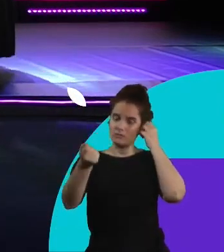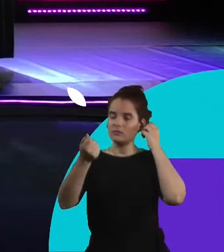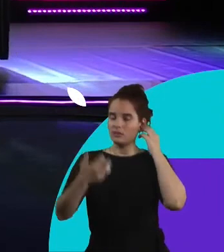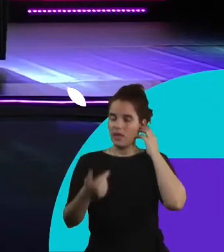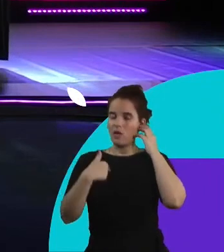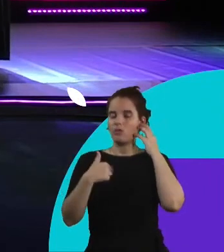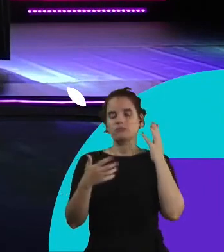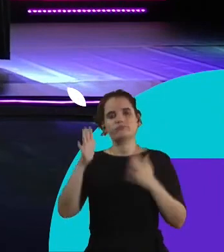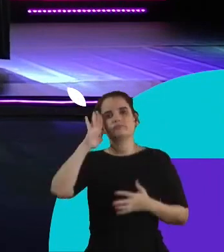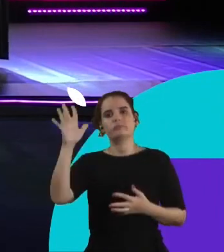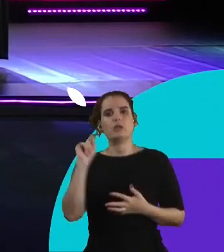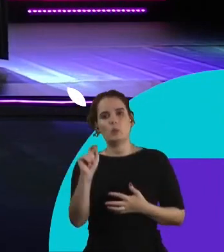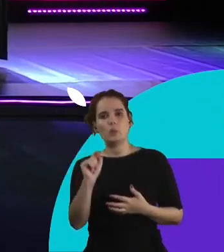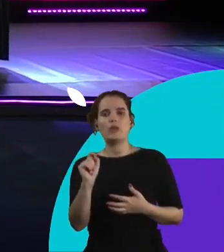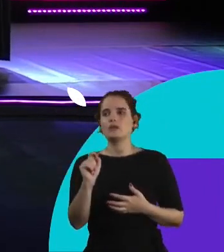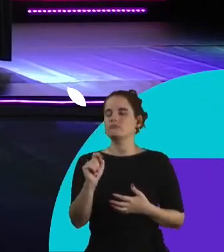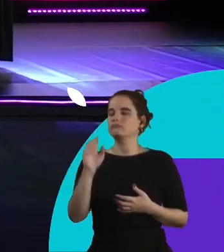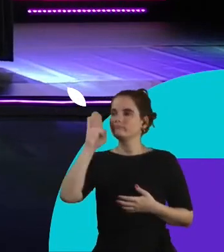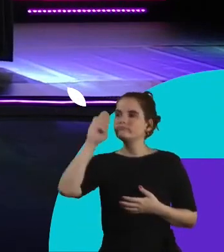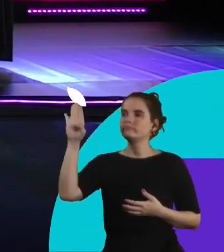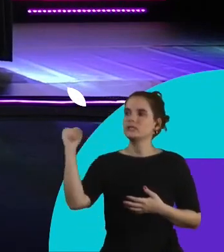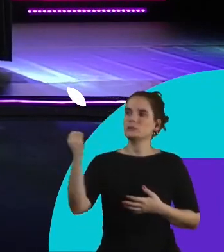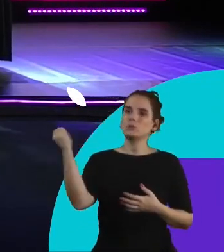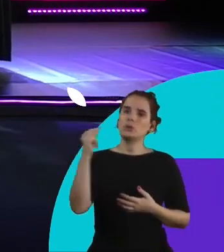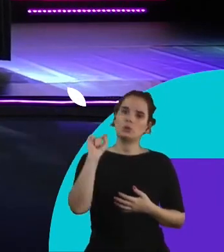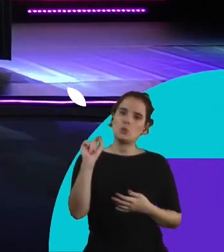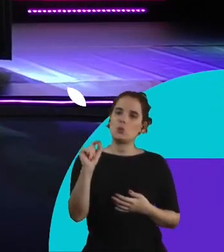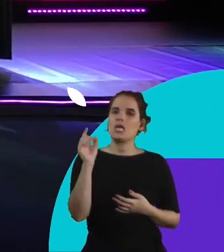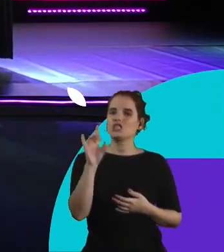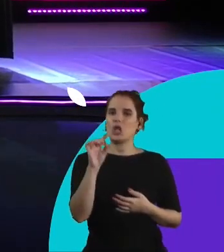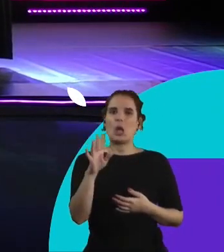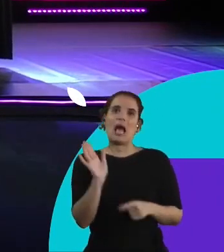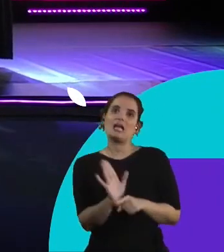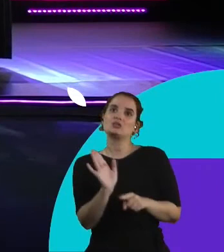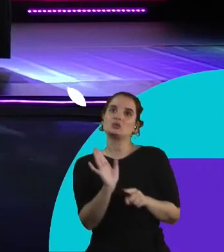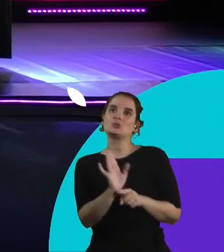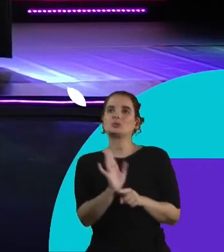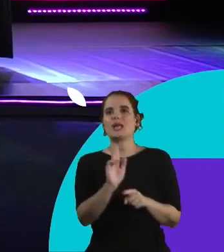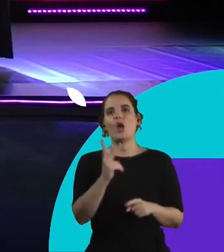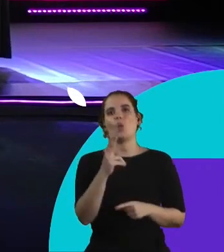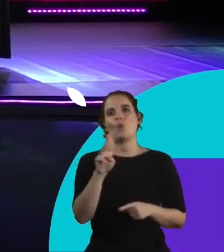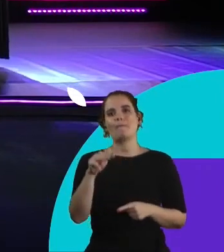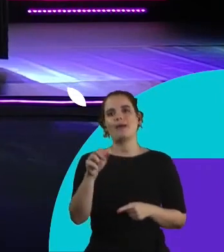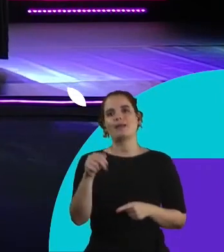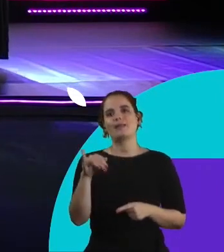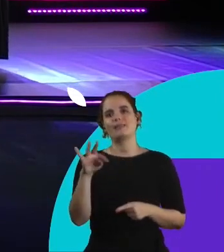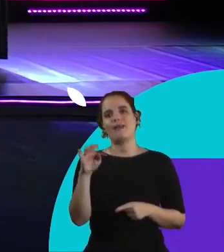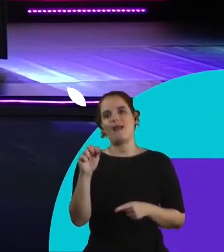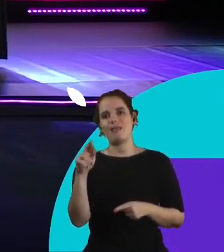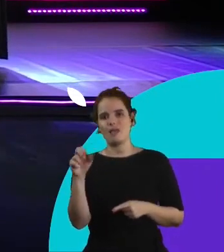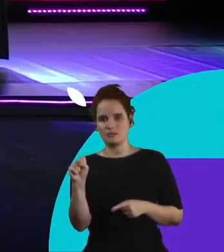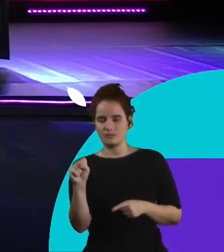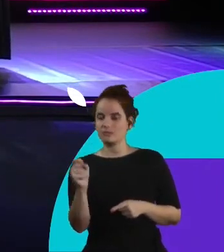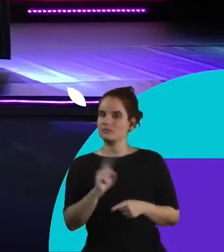enfatizar assim o quanto que é importante mesmo a gente ir além das ajudas humanitárias que são muito importantes e pensar como